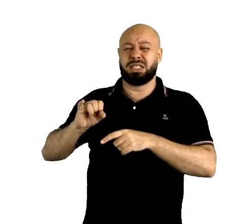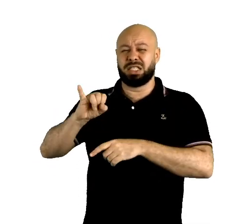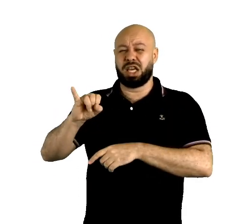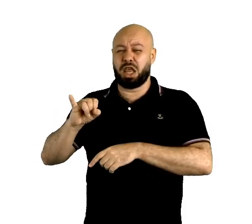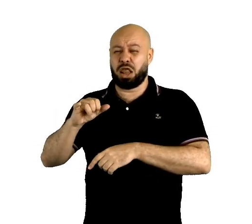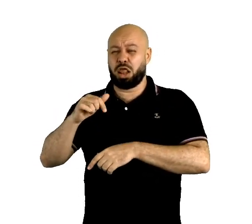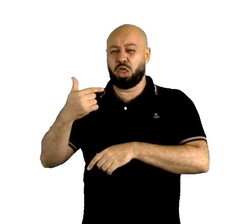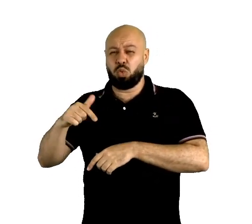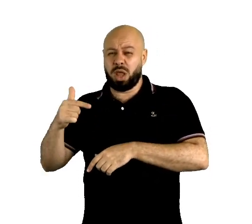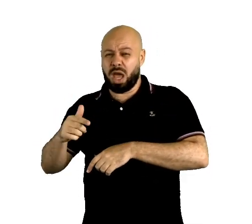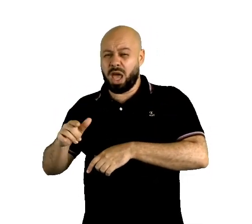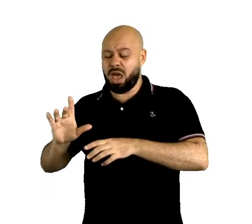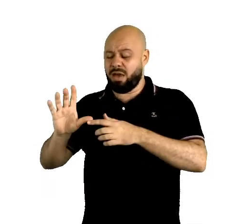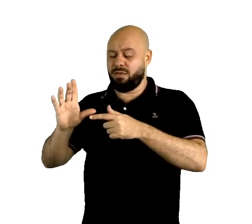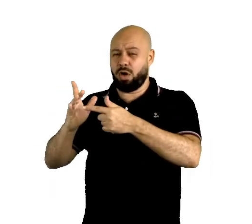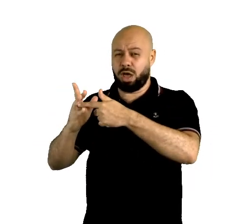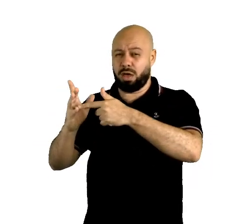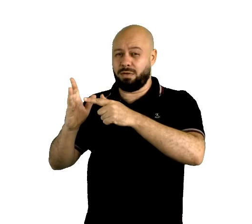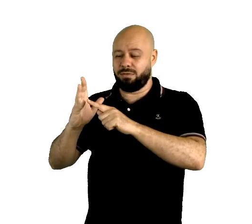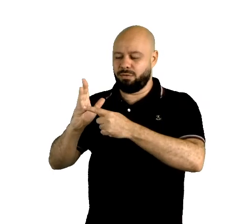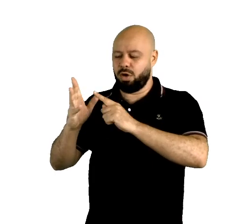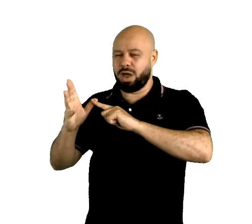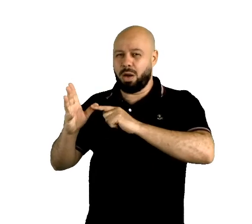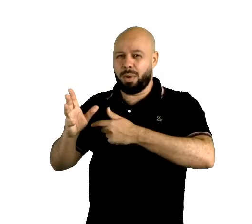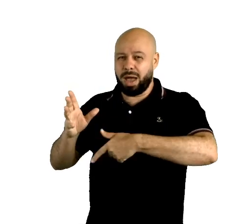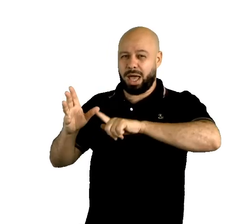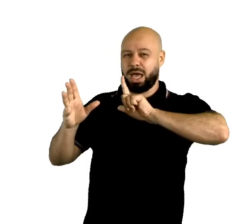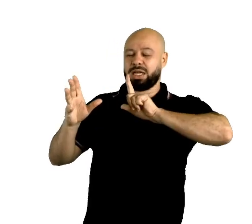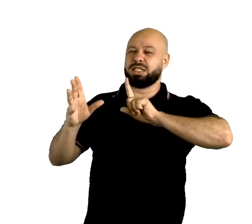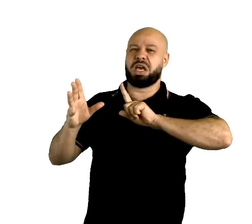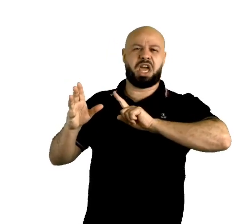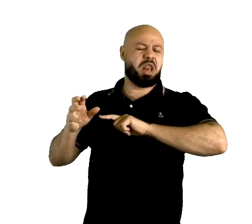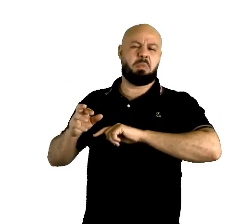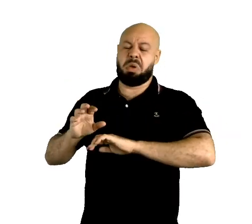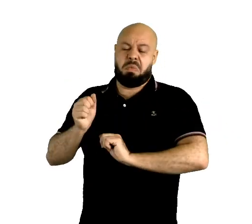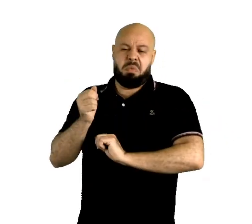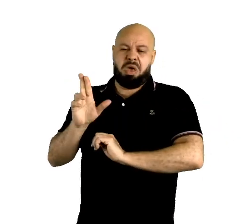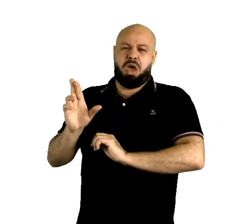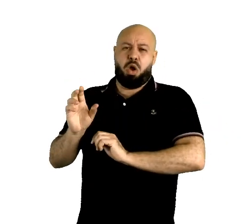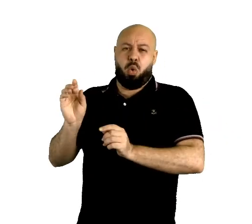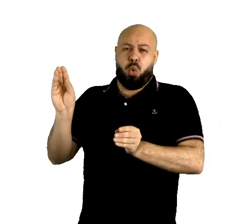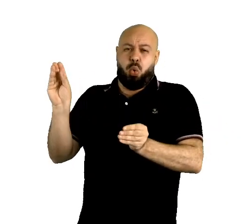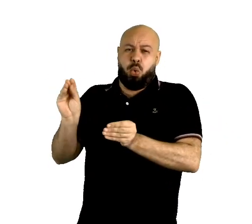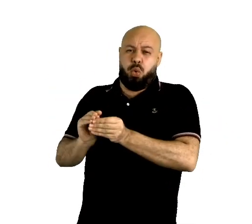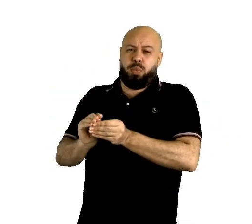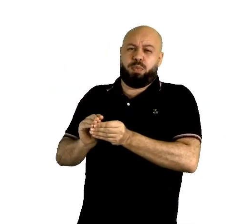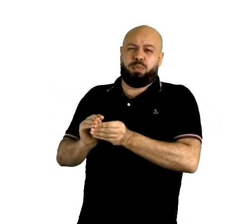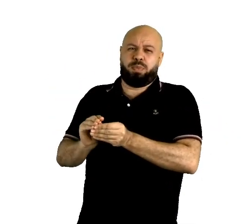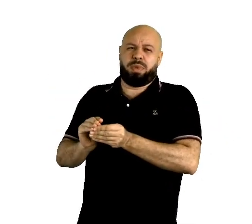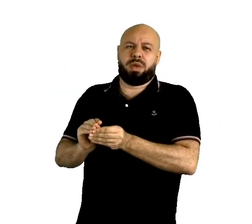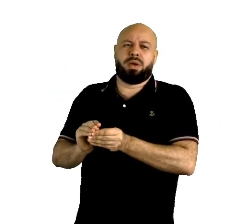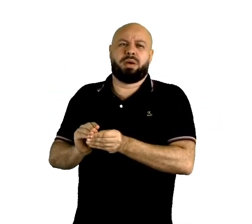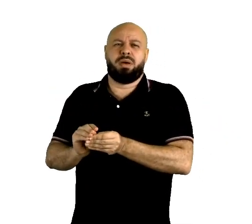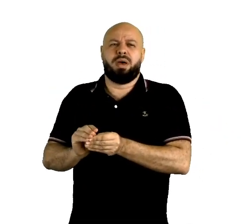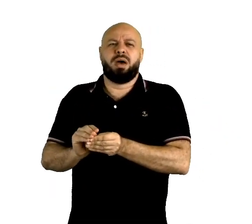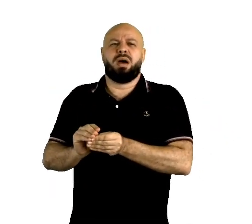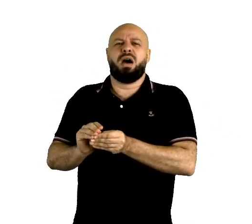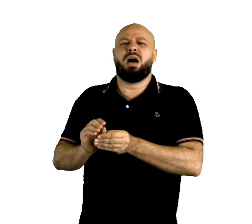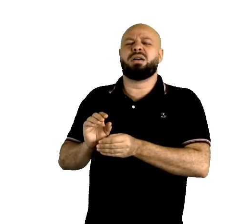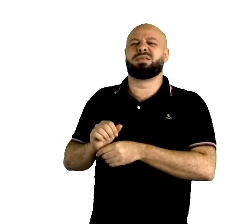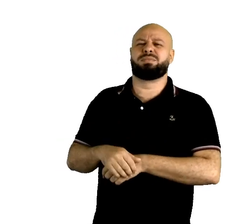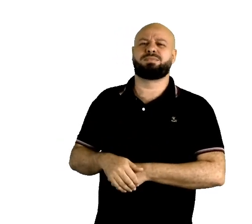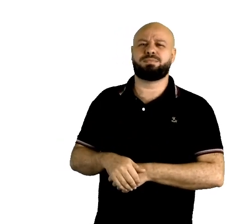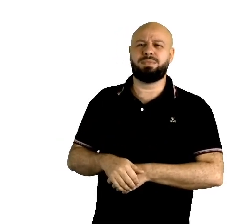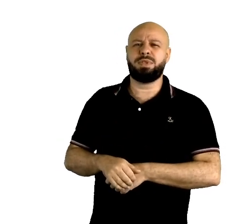Silencioso, é mais similar como se fosse um A, né? Então, eu tenho car, eu não falo car, né? A palavra carro.